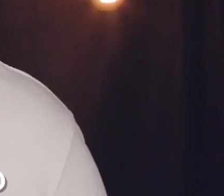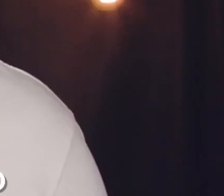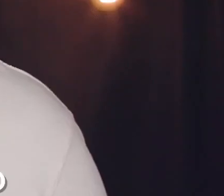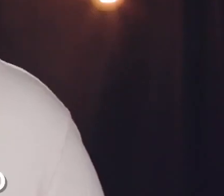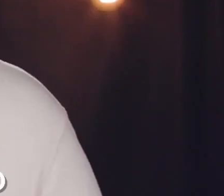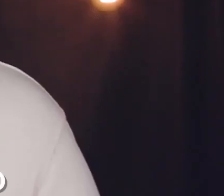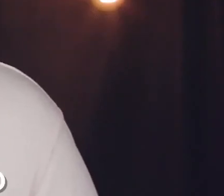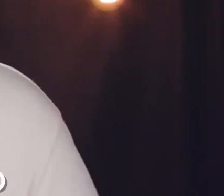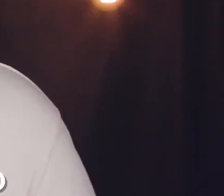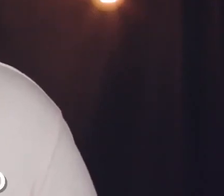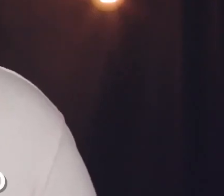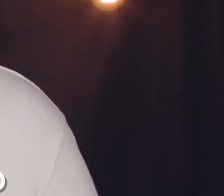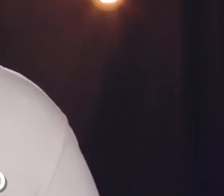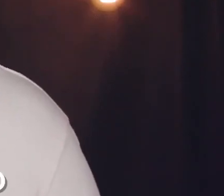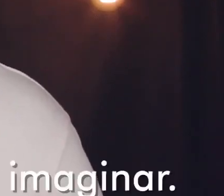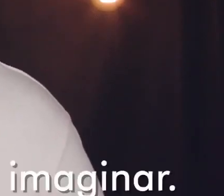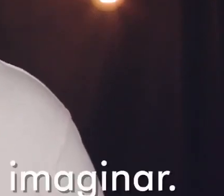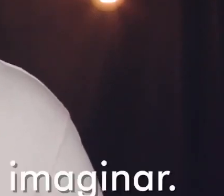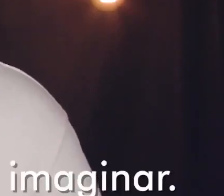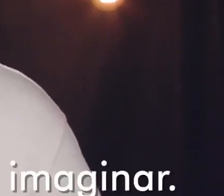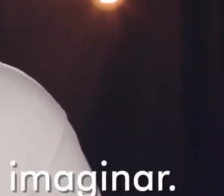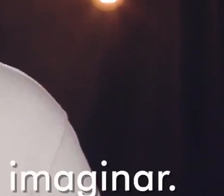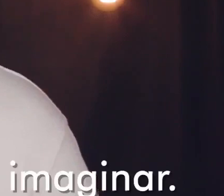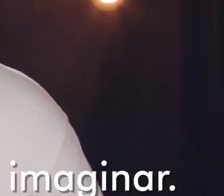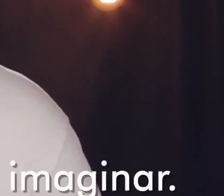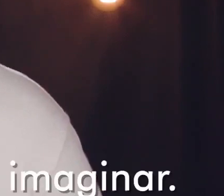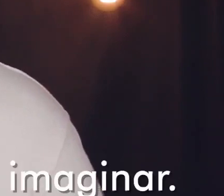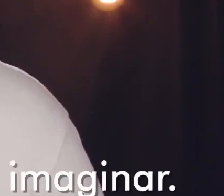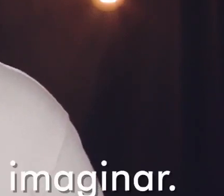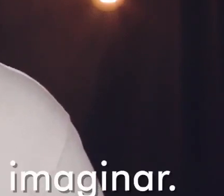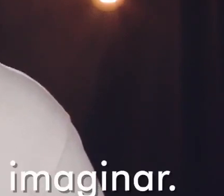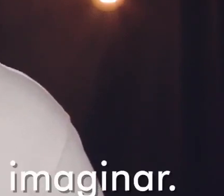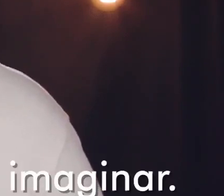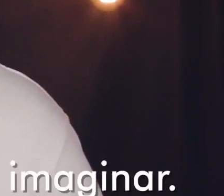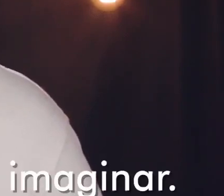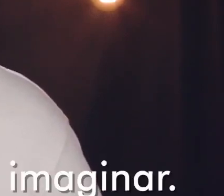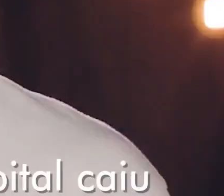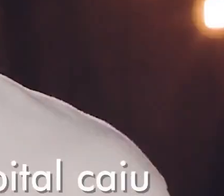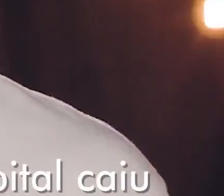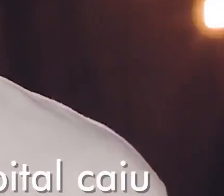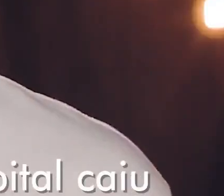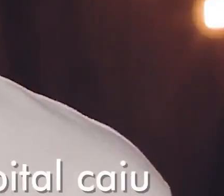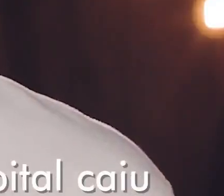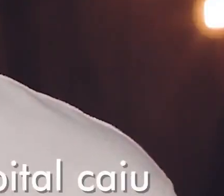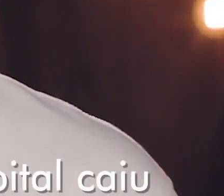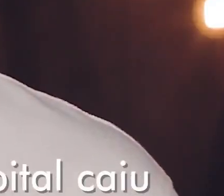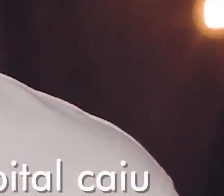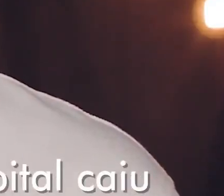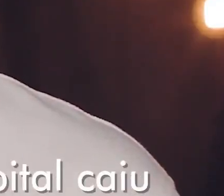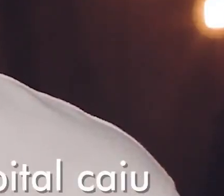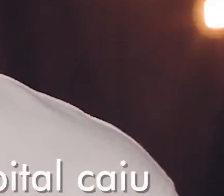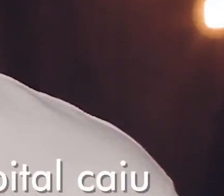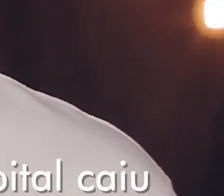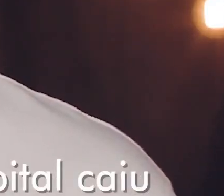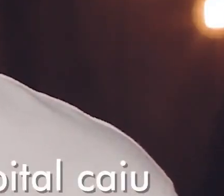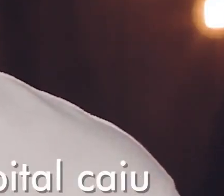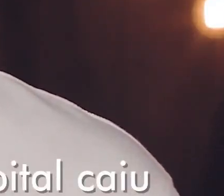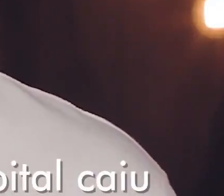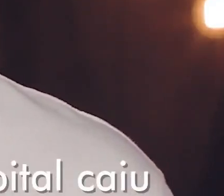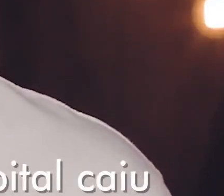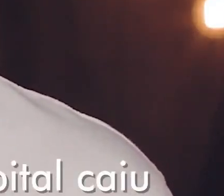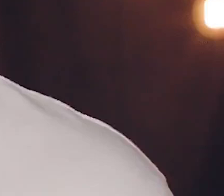Essa falta de educação foi mais danosa do que a gente podia imaginar. A qualidade do ensino público da capital